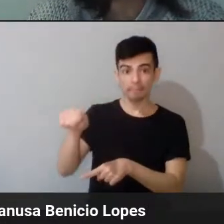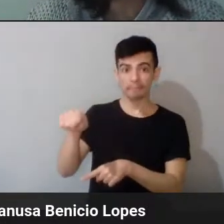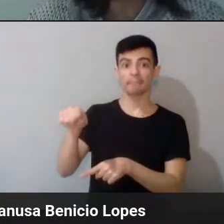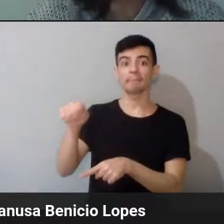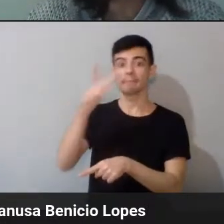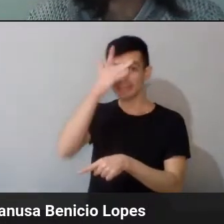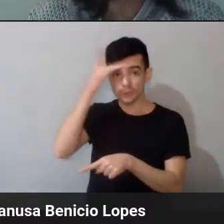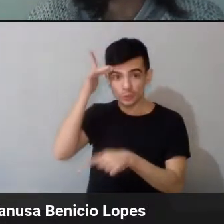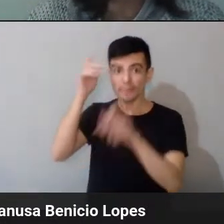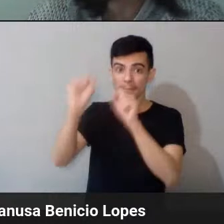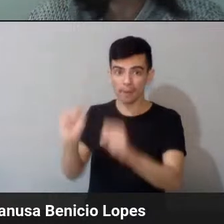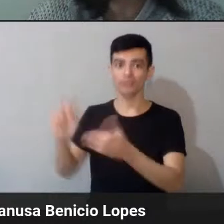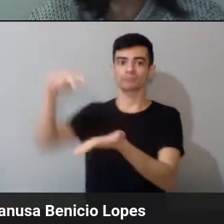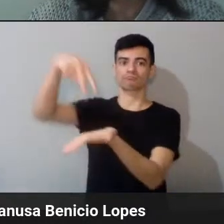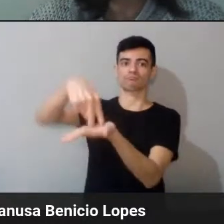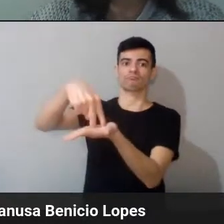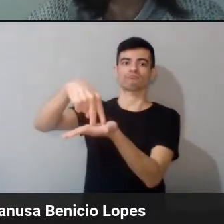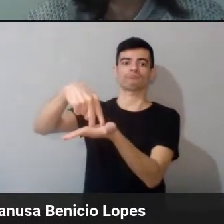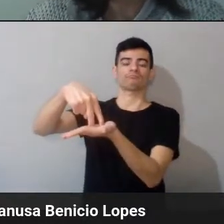Ainda hoje é assim, né?